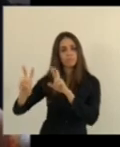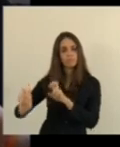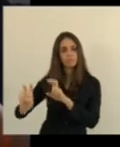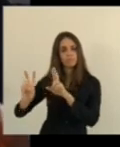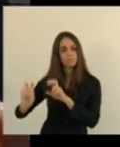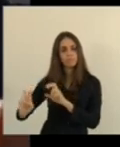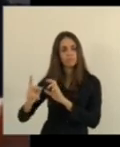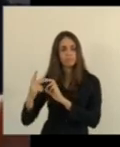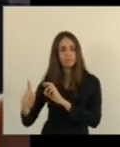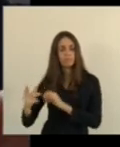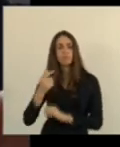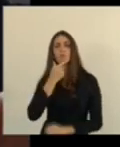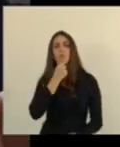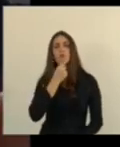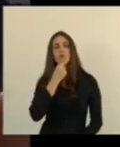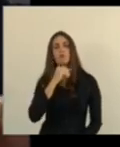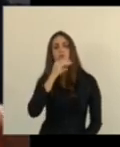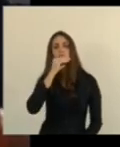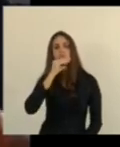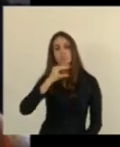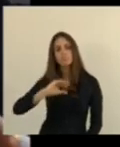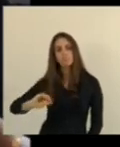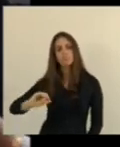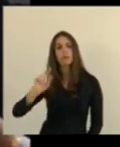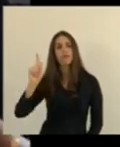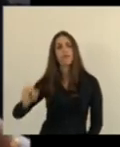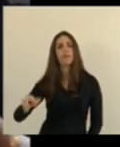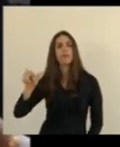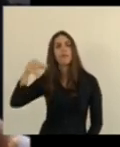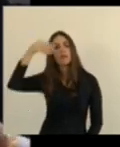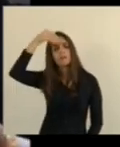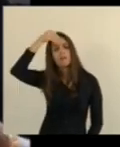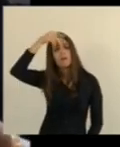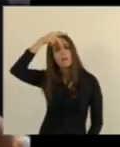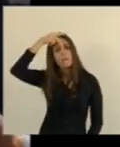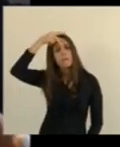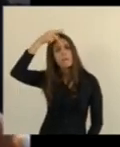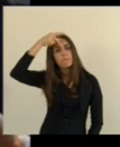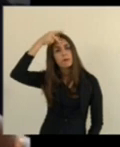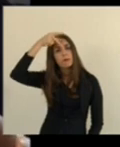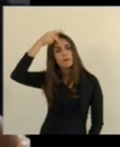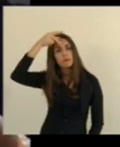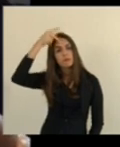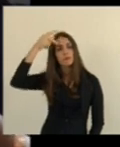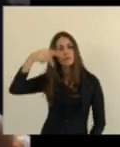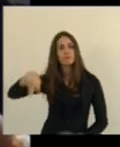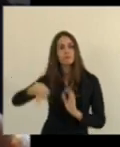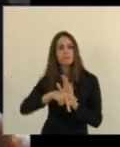sua indicação de patrono da educação brasileira.